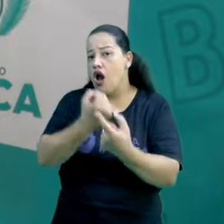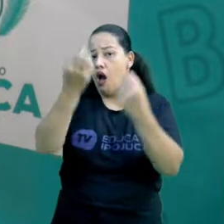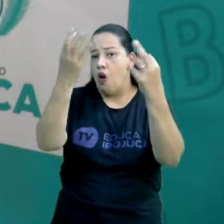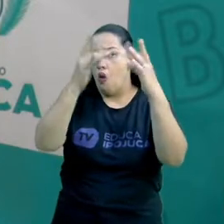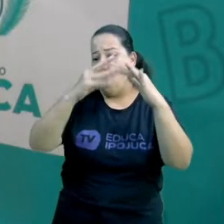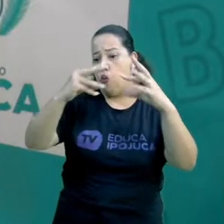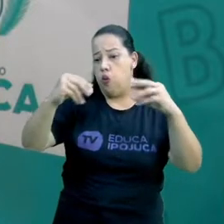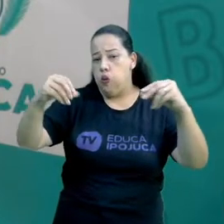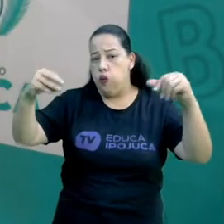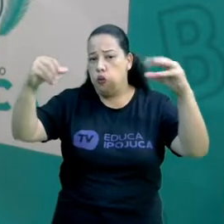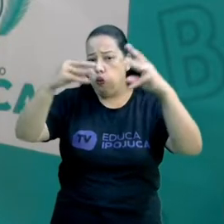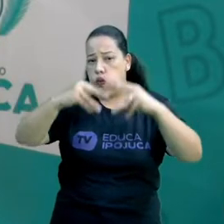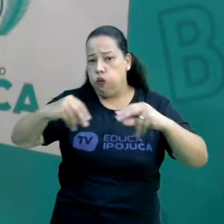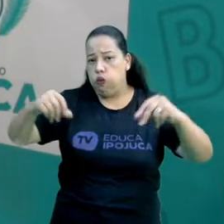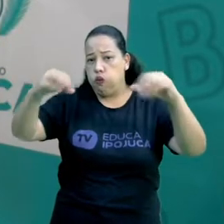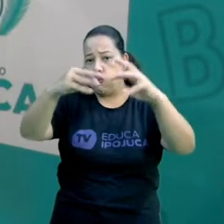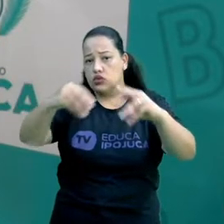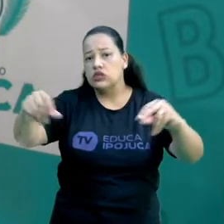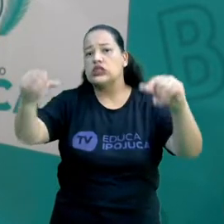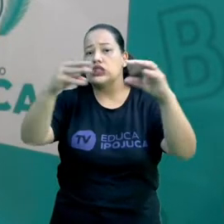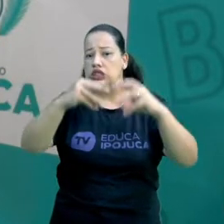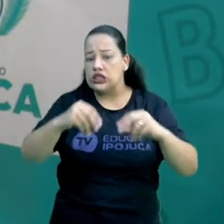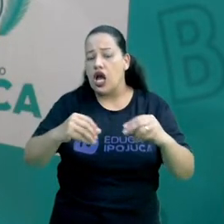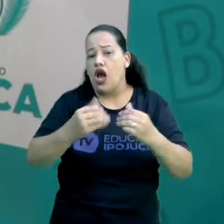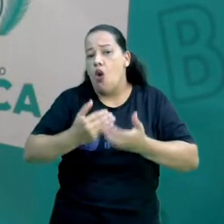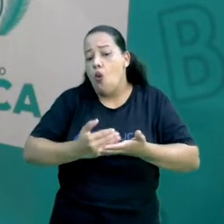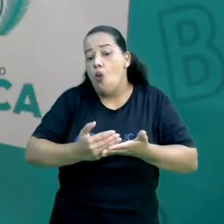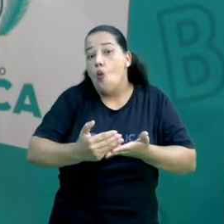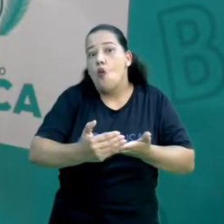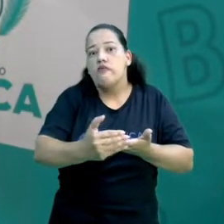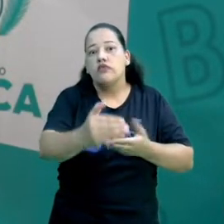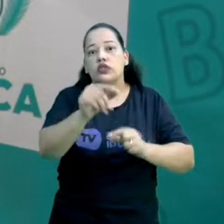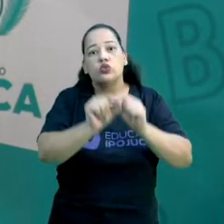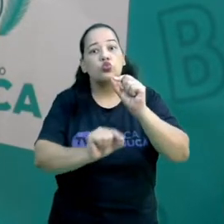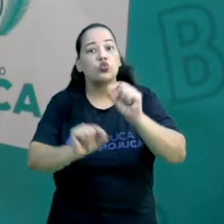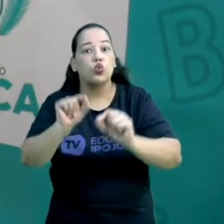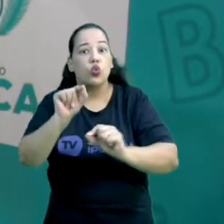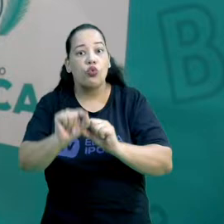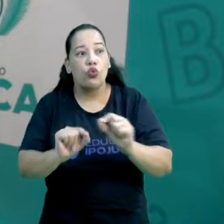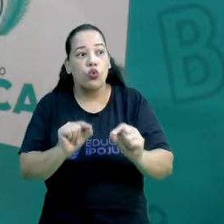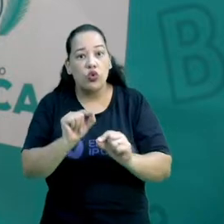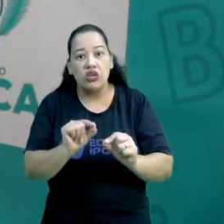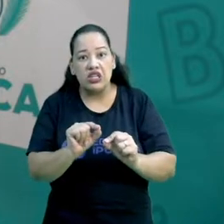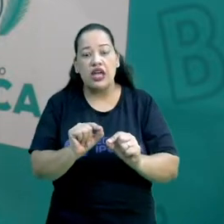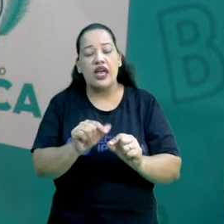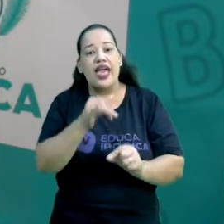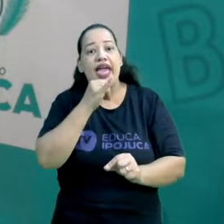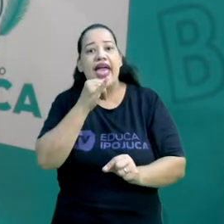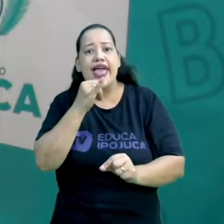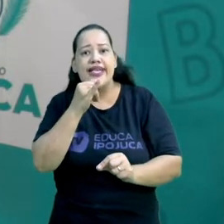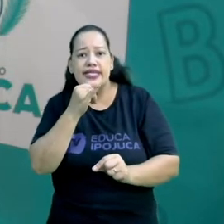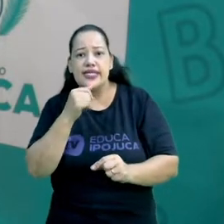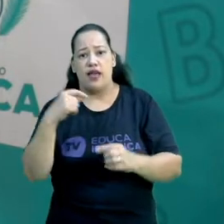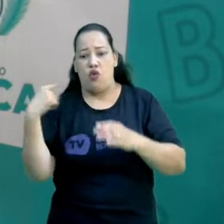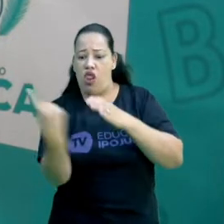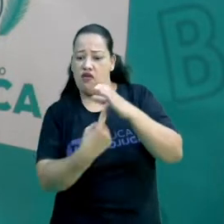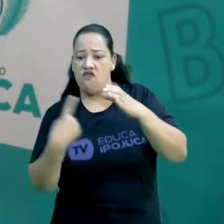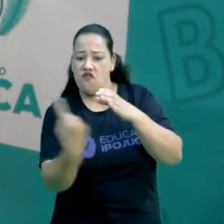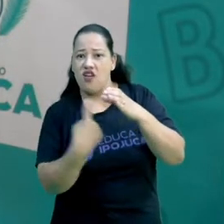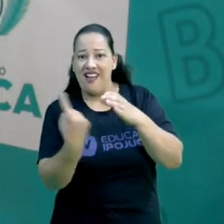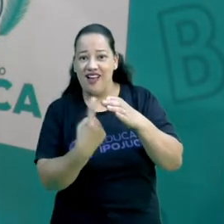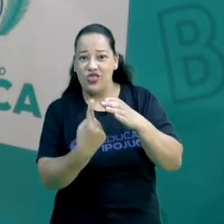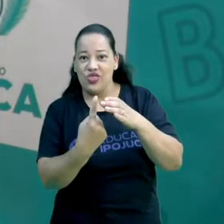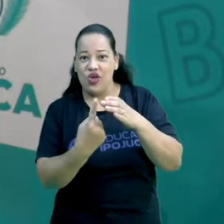galáxica. E com isso começou, como se diz assim, como se a gente tivesse colocado tudo no liquidificador e começou tudo a se mexer.